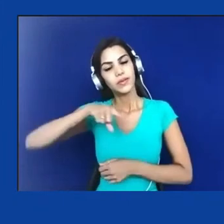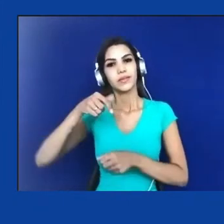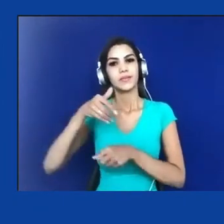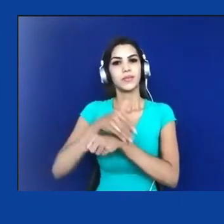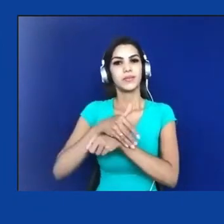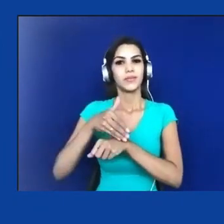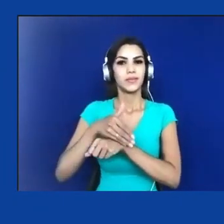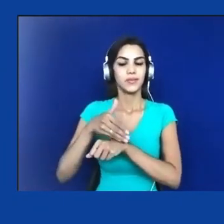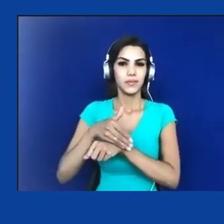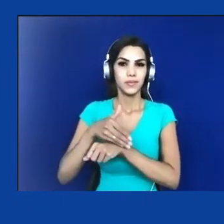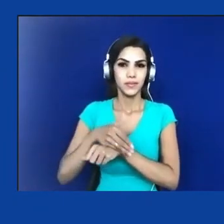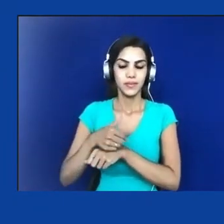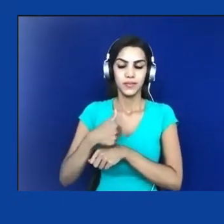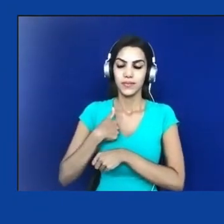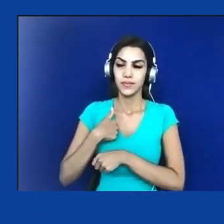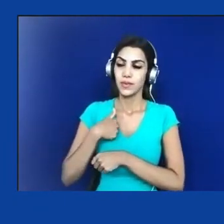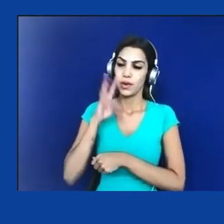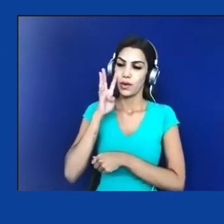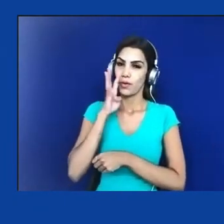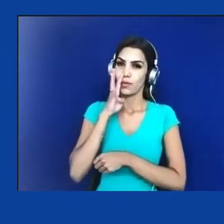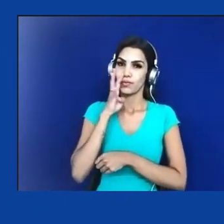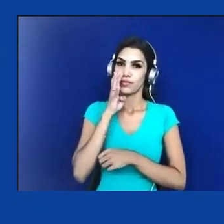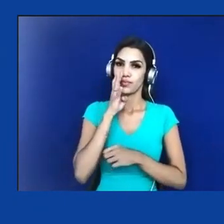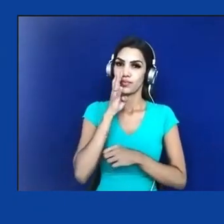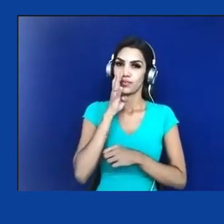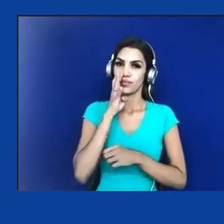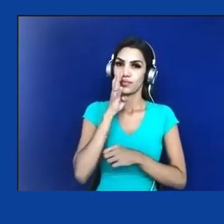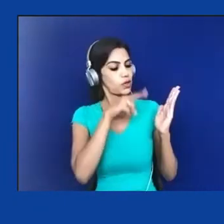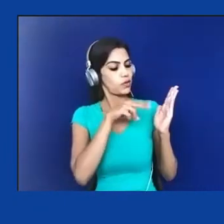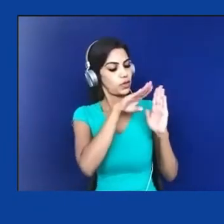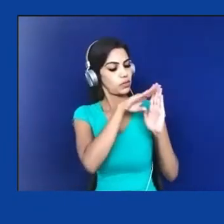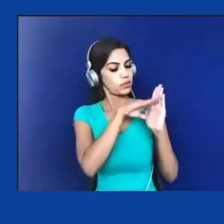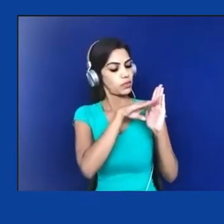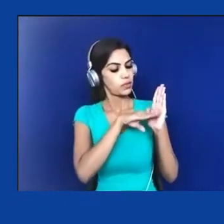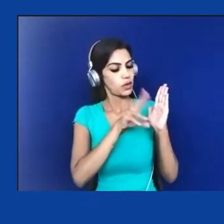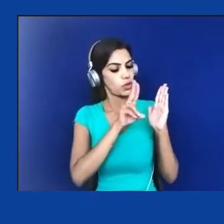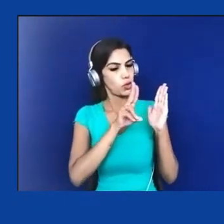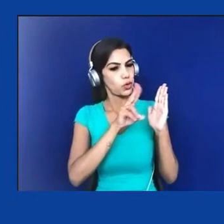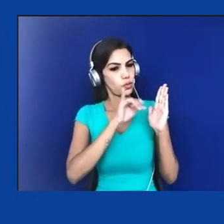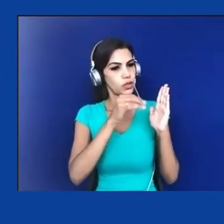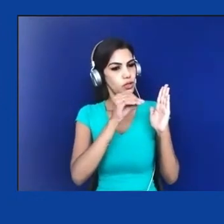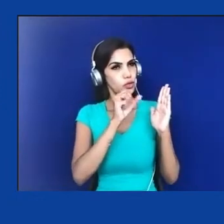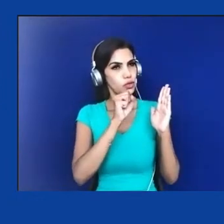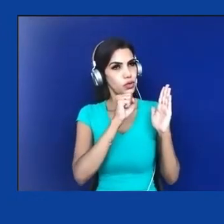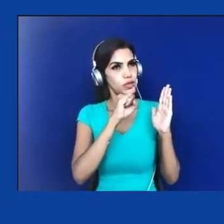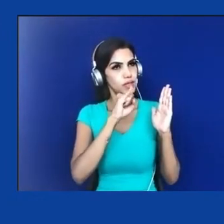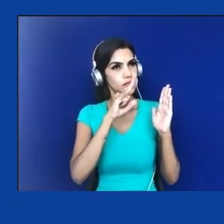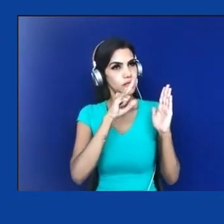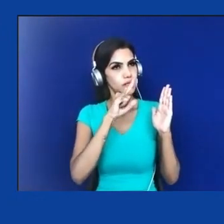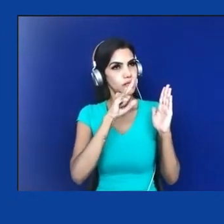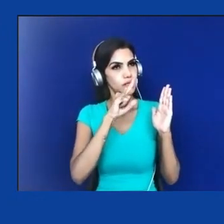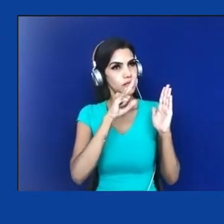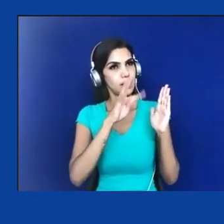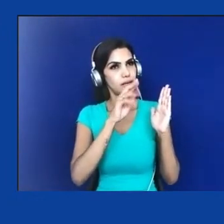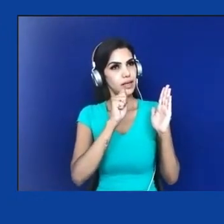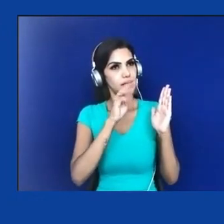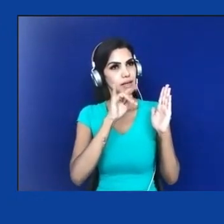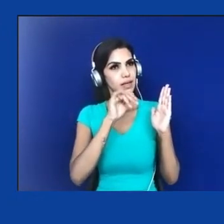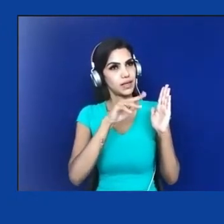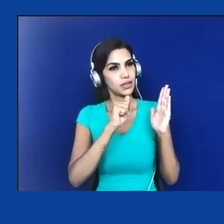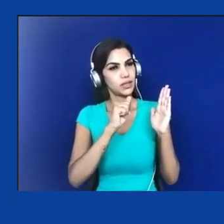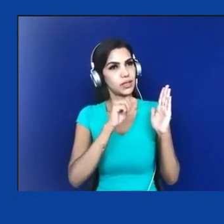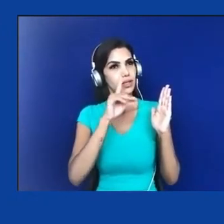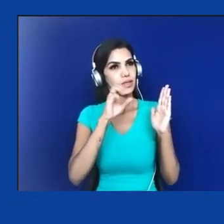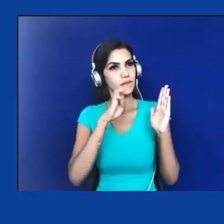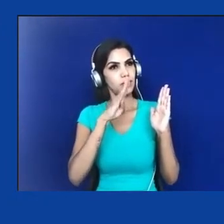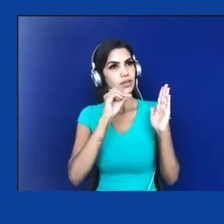quando eu olhei a programação que eu vi os nomes de Josileia, de Luciana e ainda tínhamos originalmente Débora Diniz, eu disse,